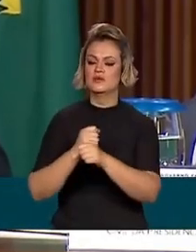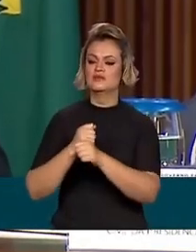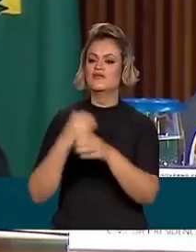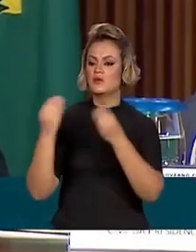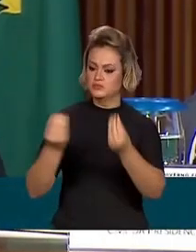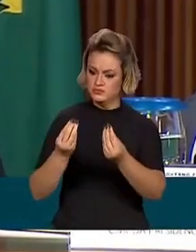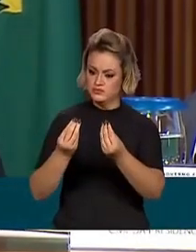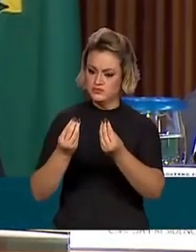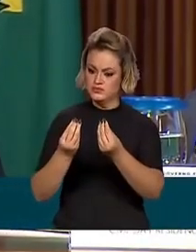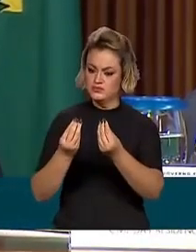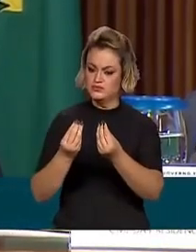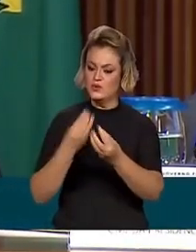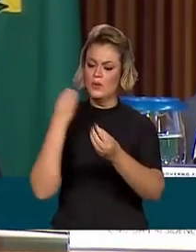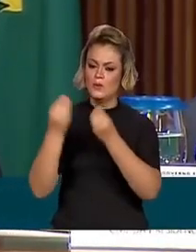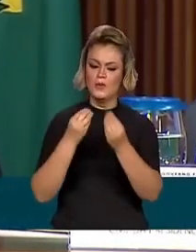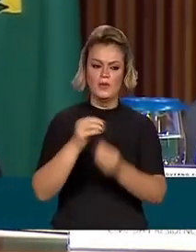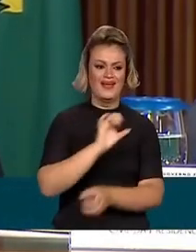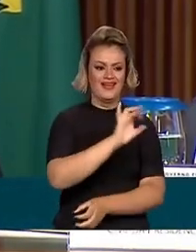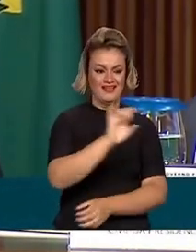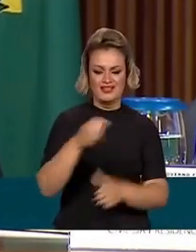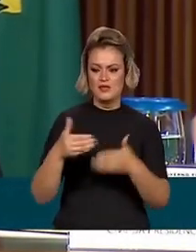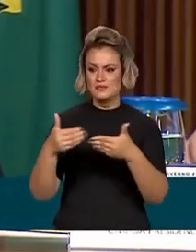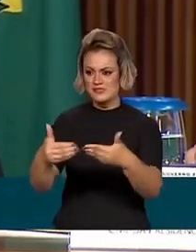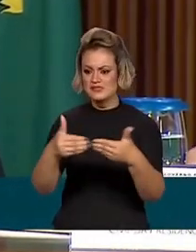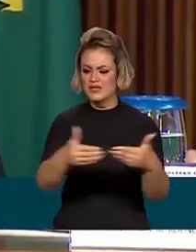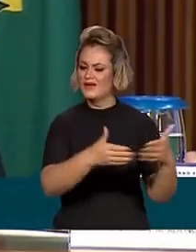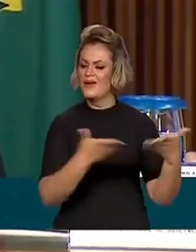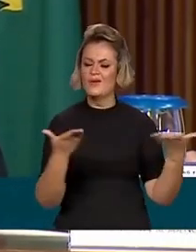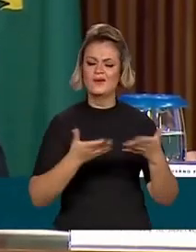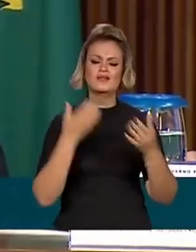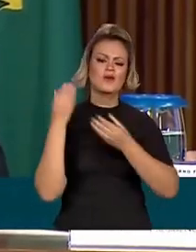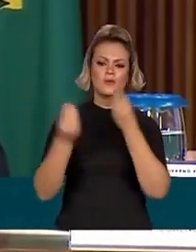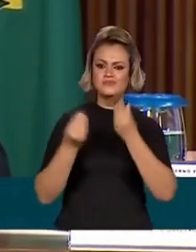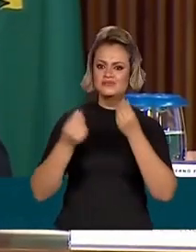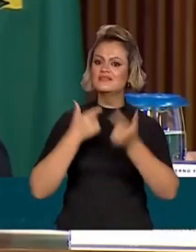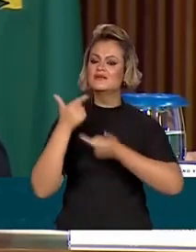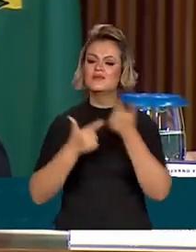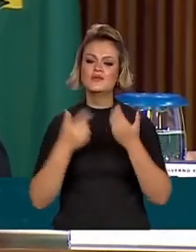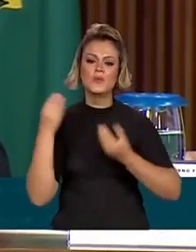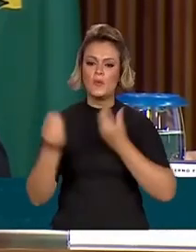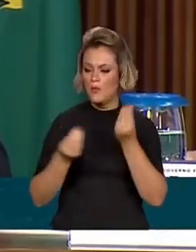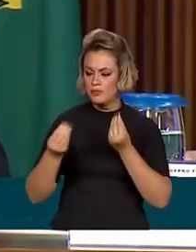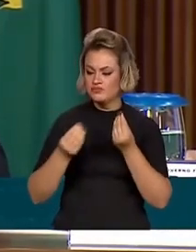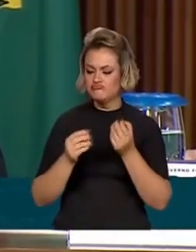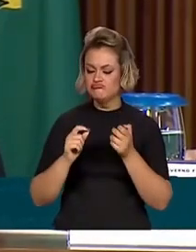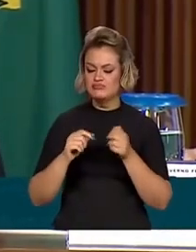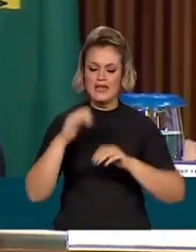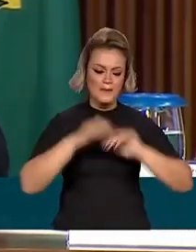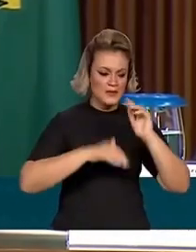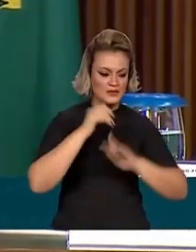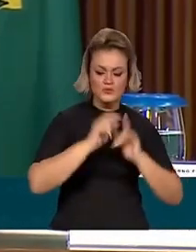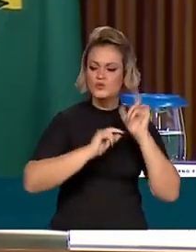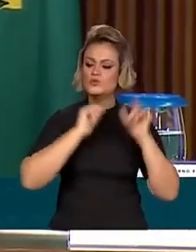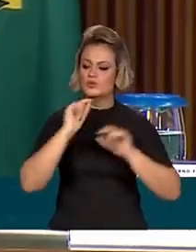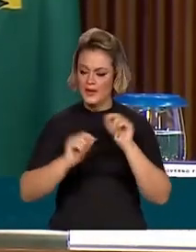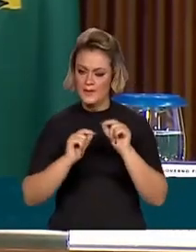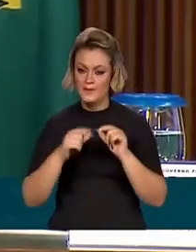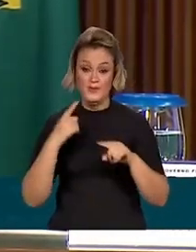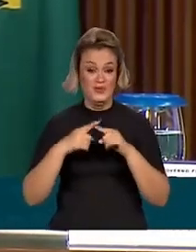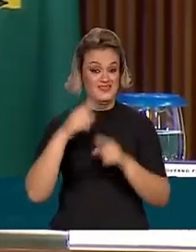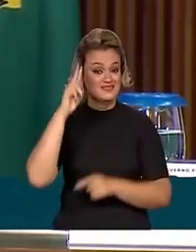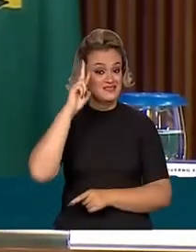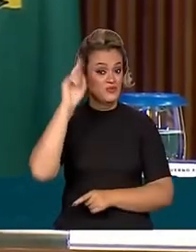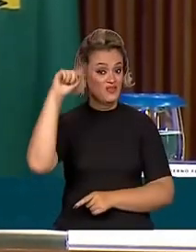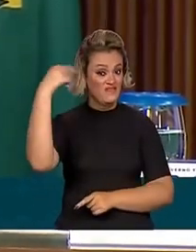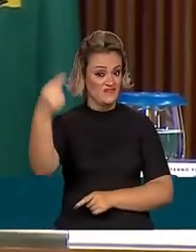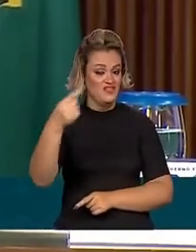está, sabe, cada ministério nesse momento, como ele está preparando as suas atividades, porque na segunda